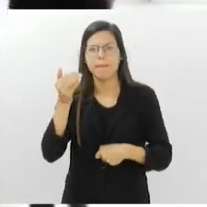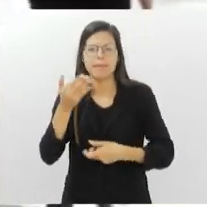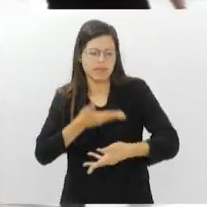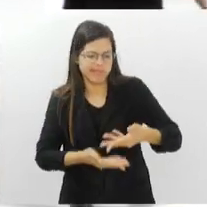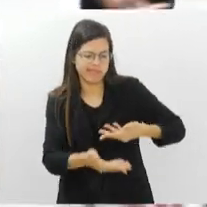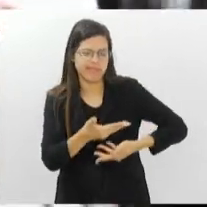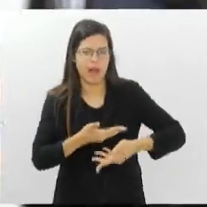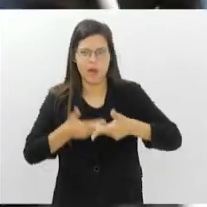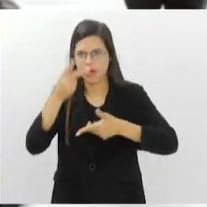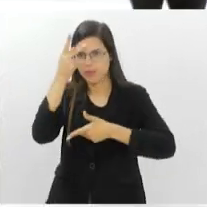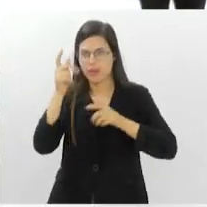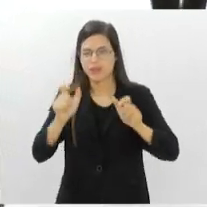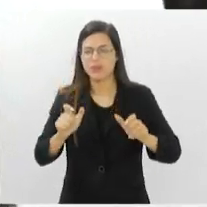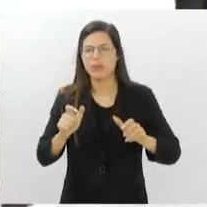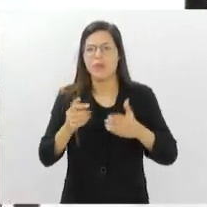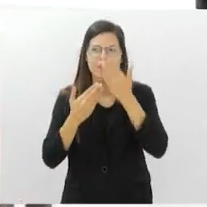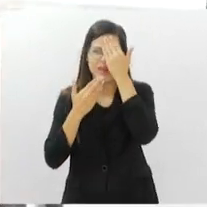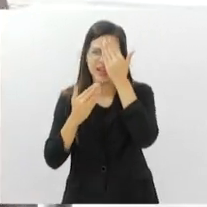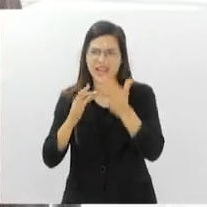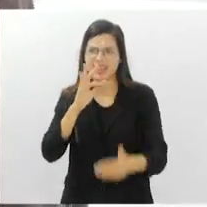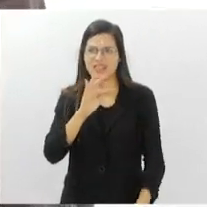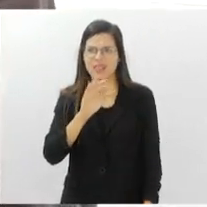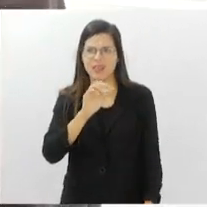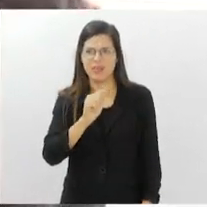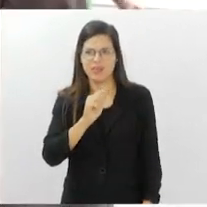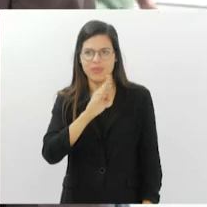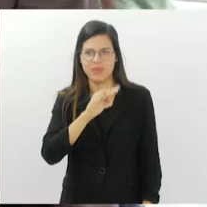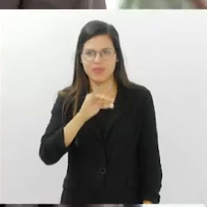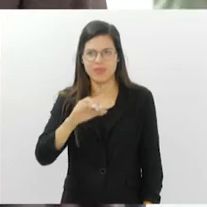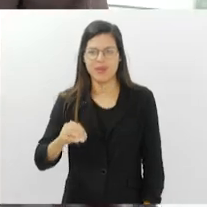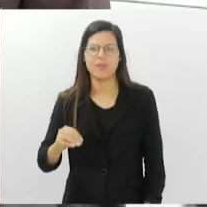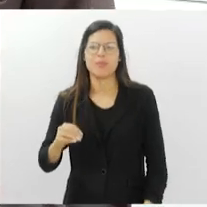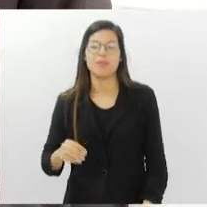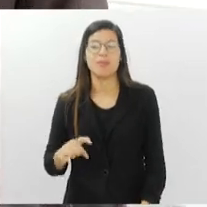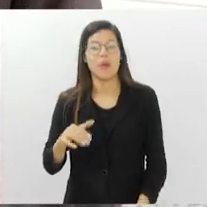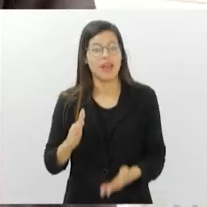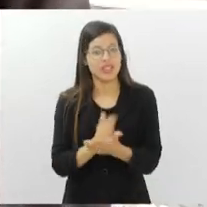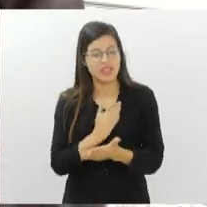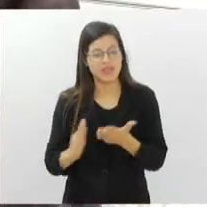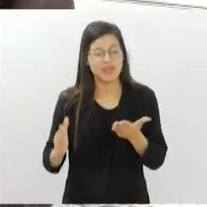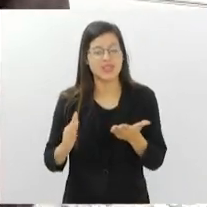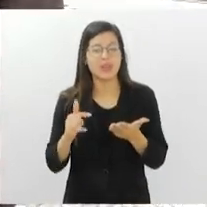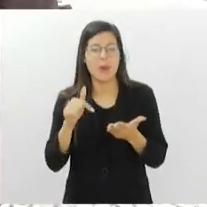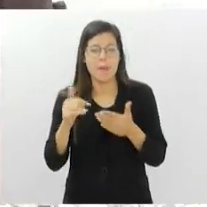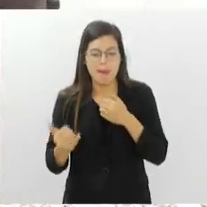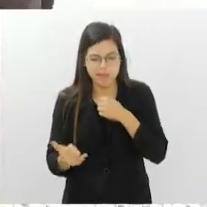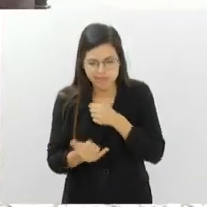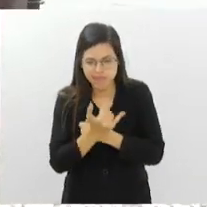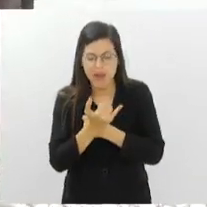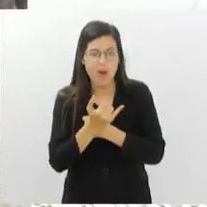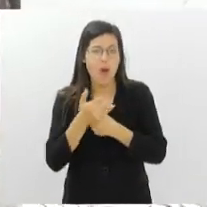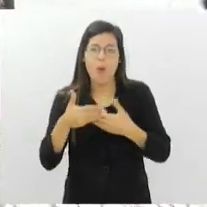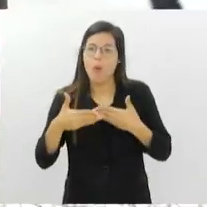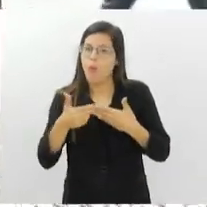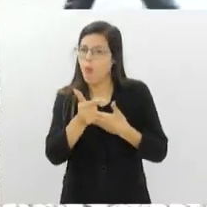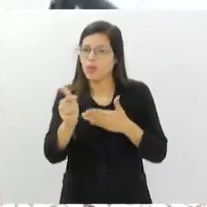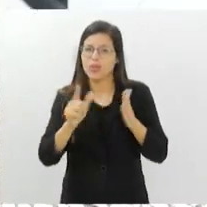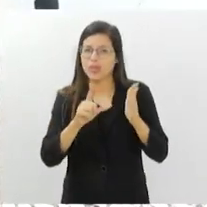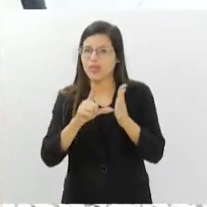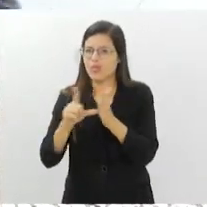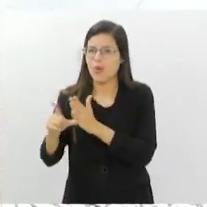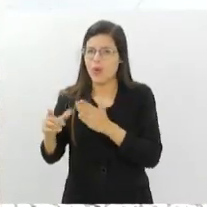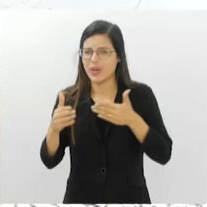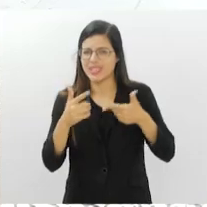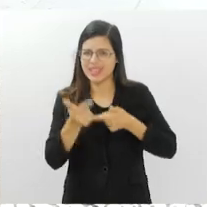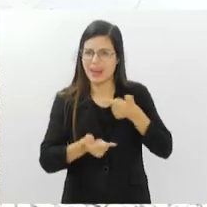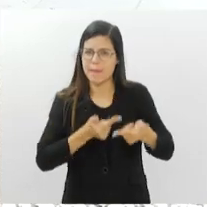Obrigado, Fábio, pela participação. isso, Vicente. gente, às vezes, de uma situação inesperada outras portas se abrem como a do Fábio abriu uma excelente